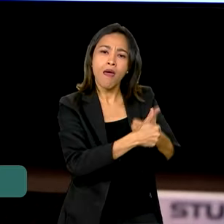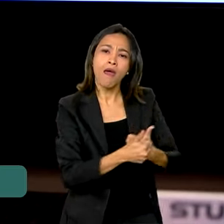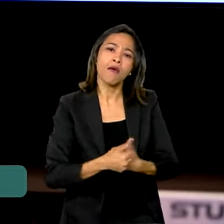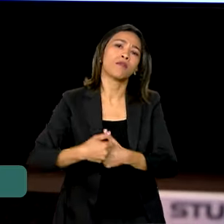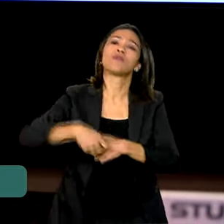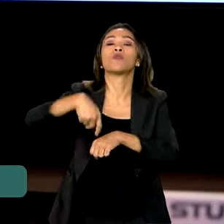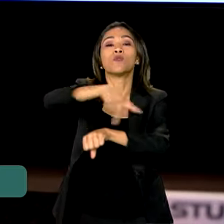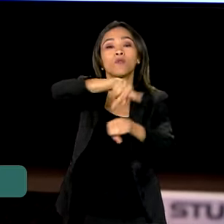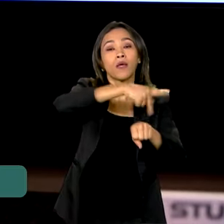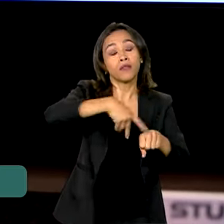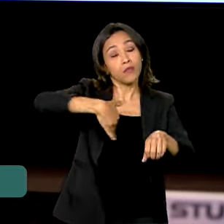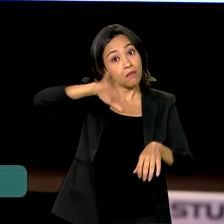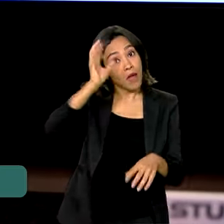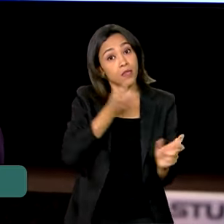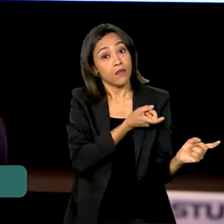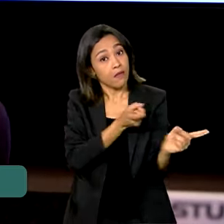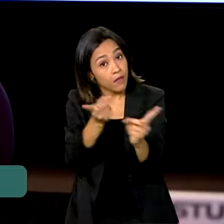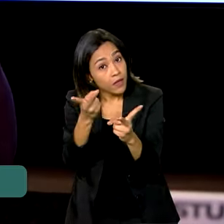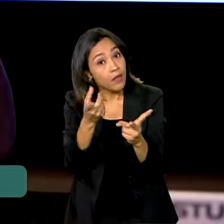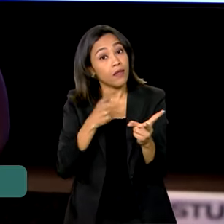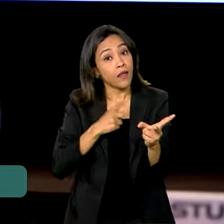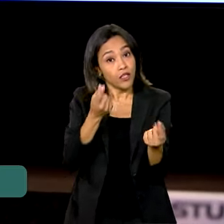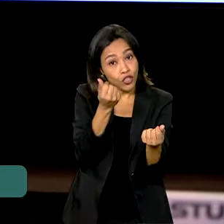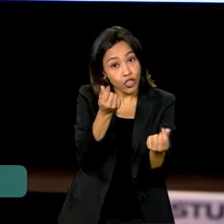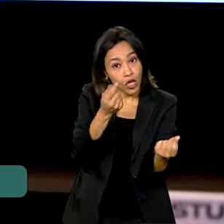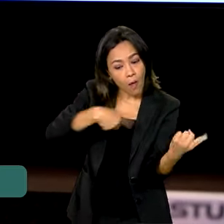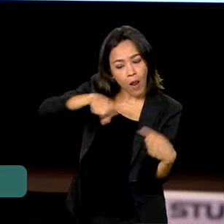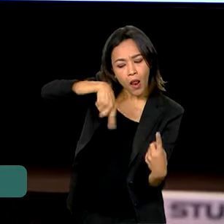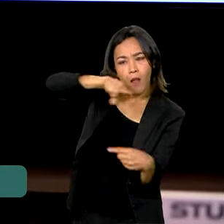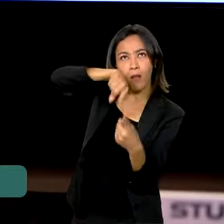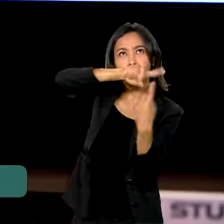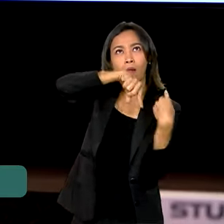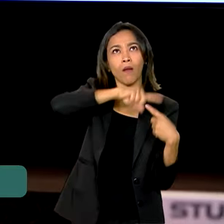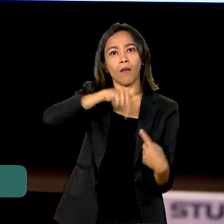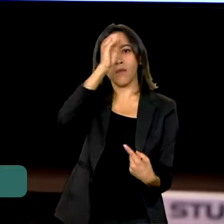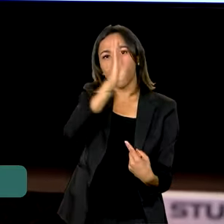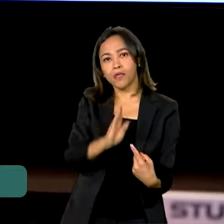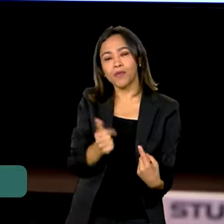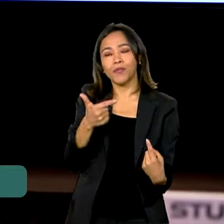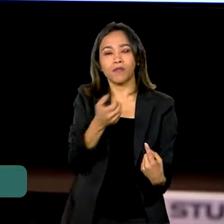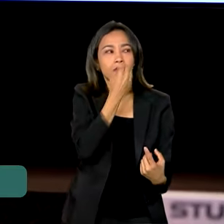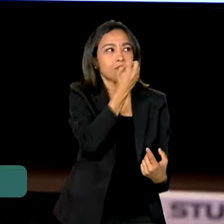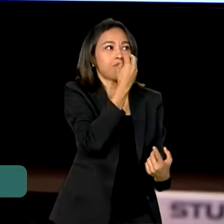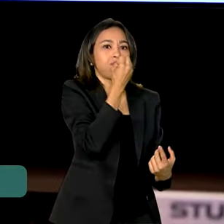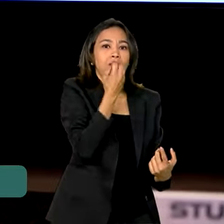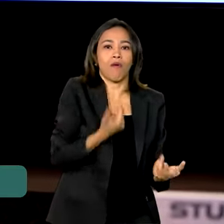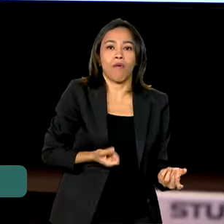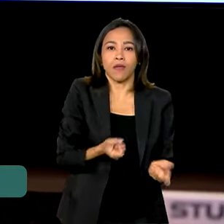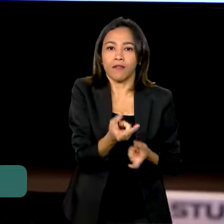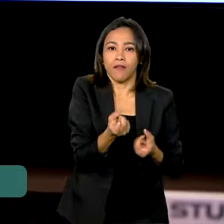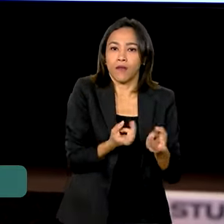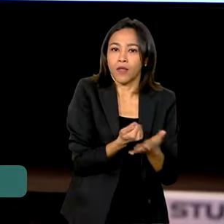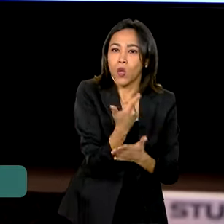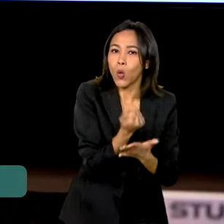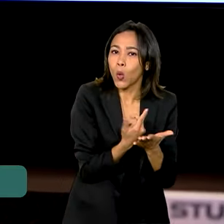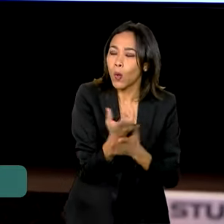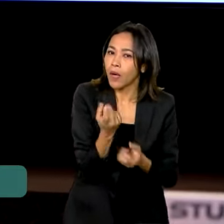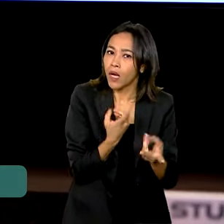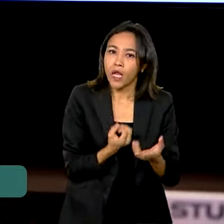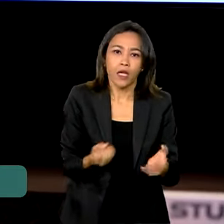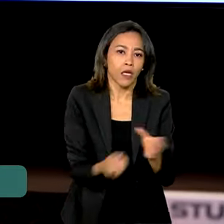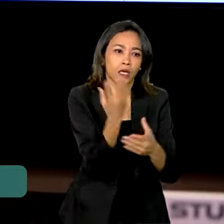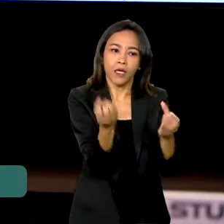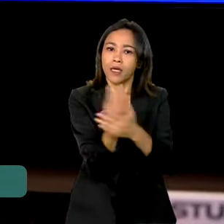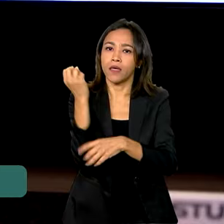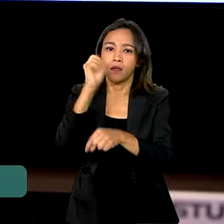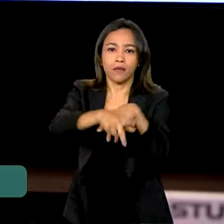consequentemente, vender mais, ter mais dinheiro circulando no Brasil, com isso, beneficiando o comércio local, o comércio brasileiro, gerando emprego,